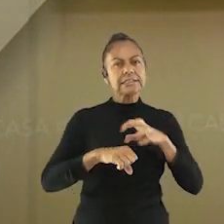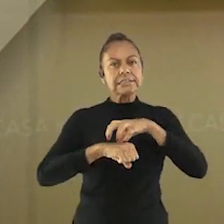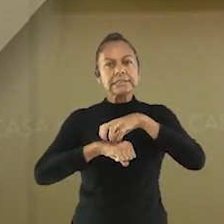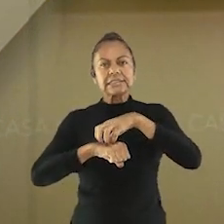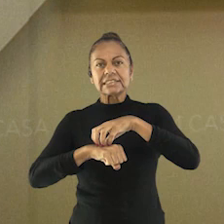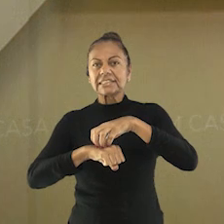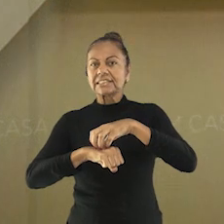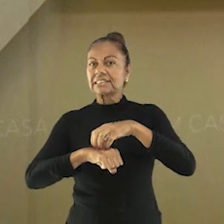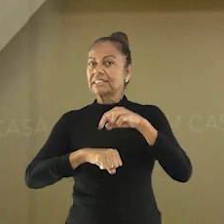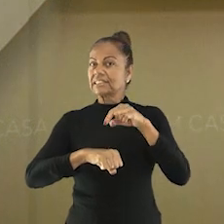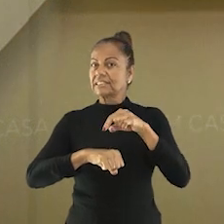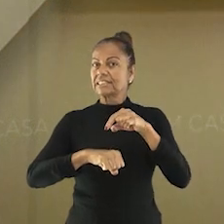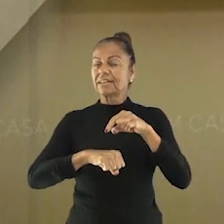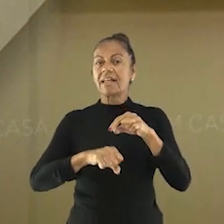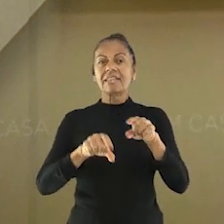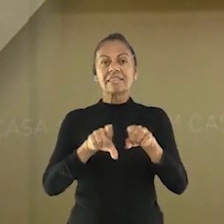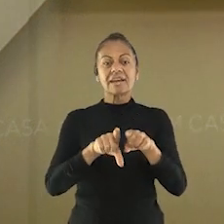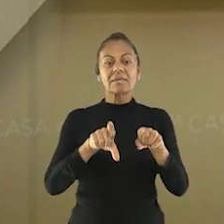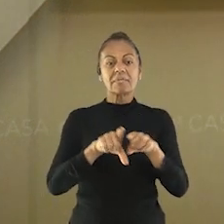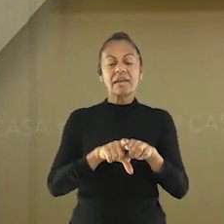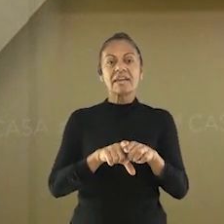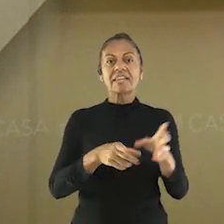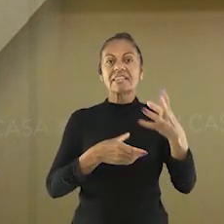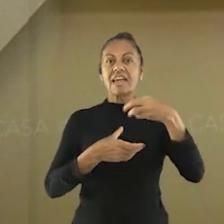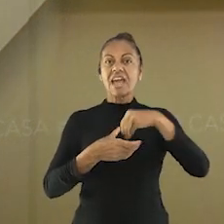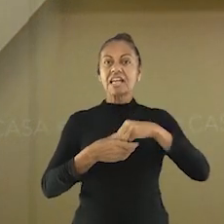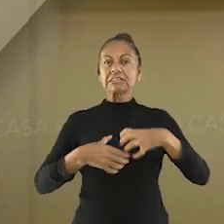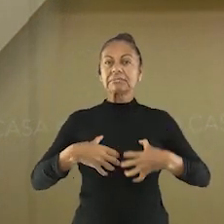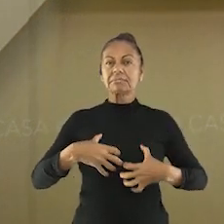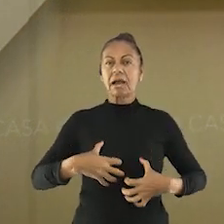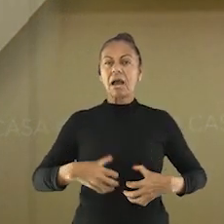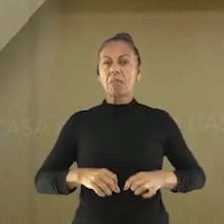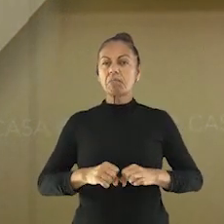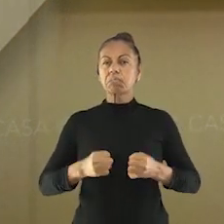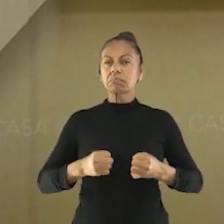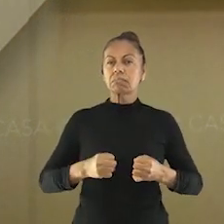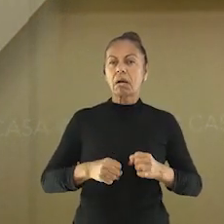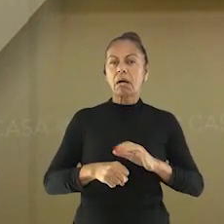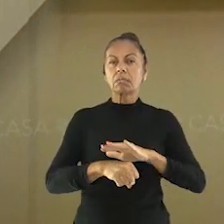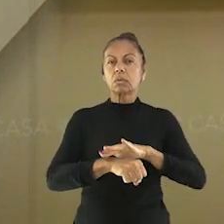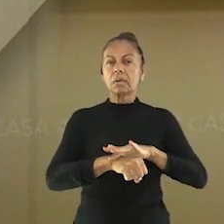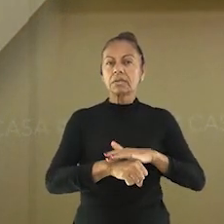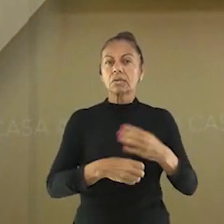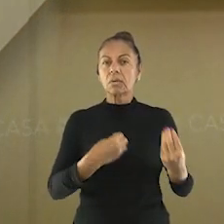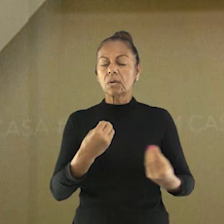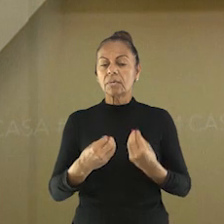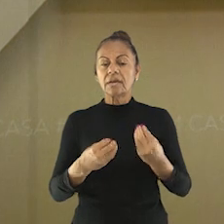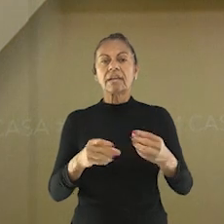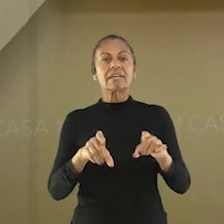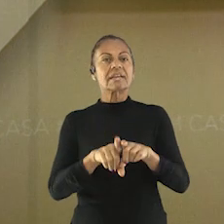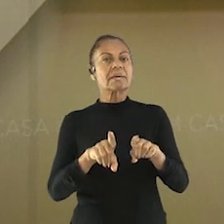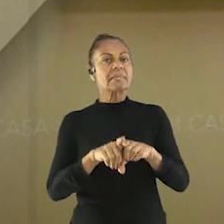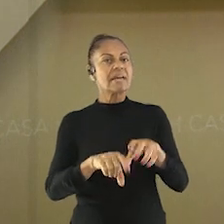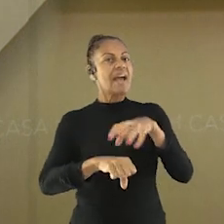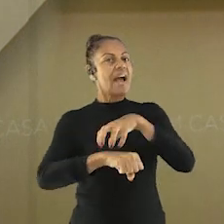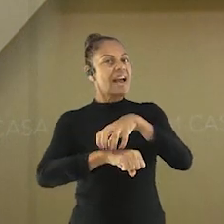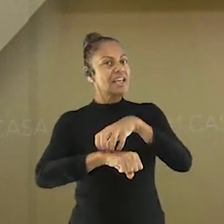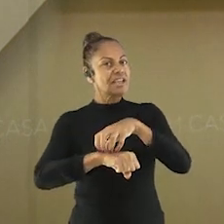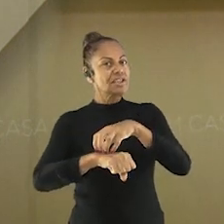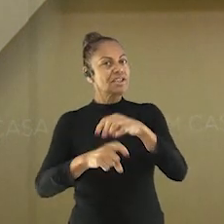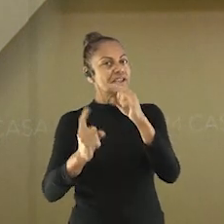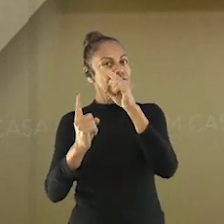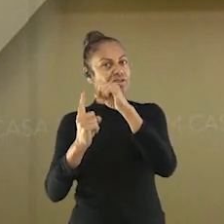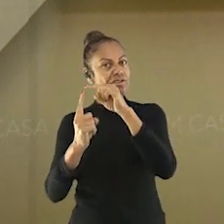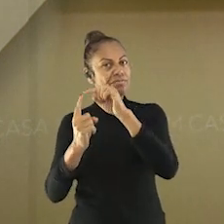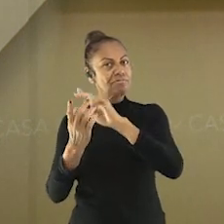alimentos que afetam o organismo, aprendemos sobre tipos de alergia e intolerância alimentar e aprendemos sobre